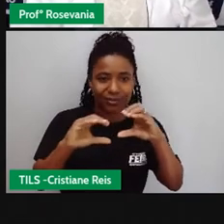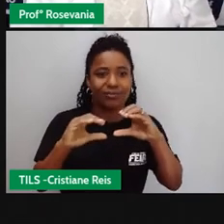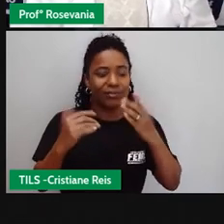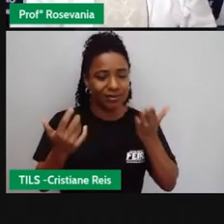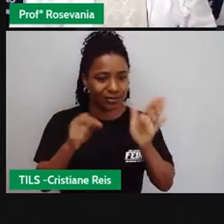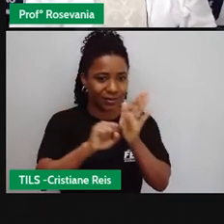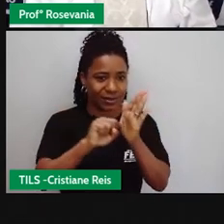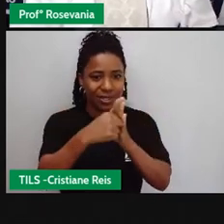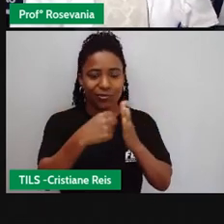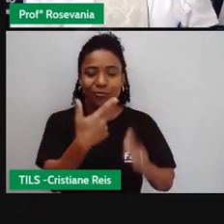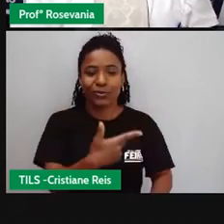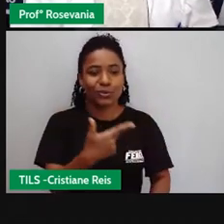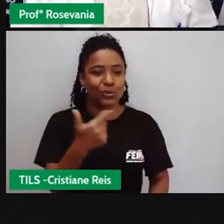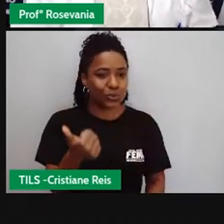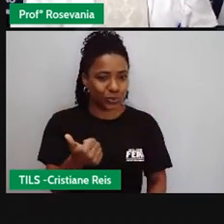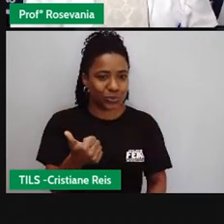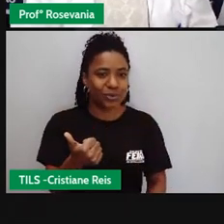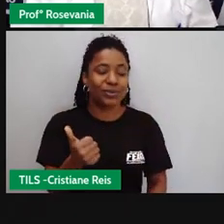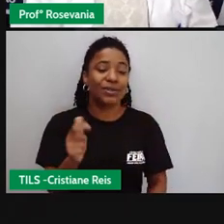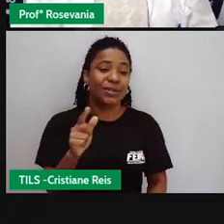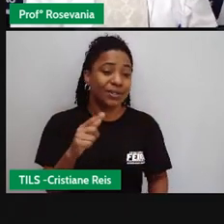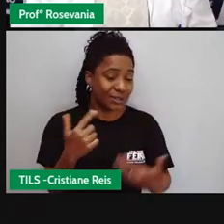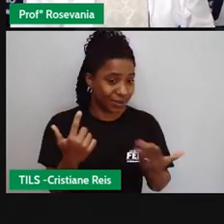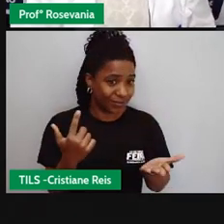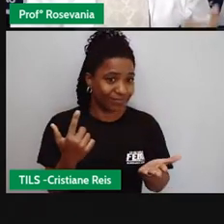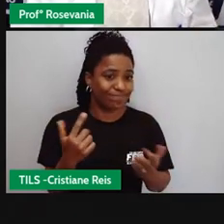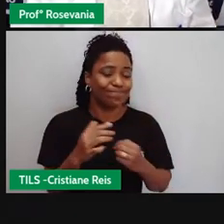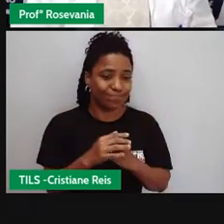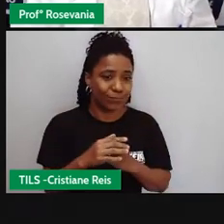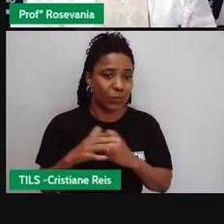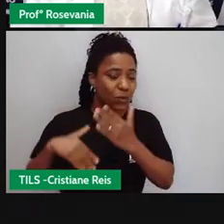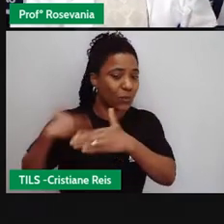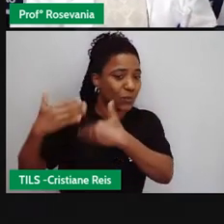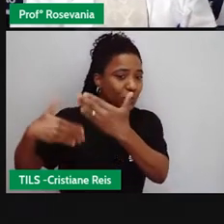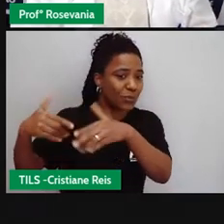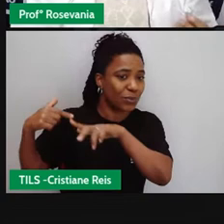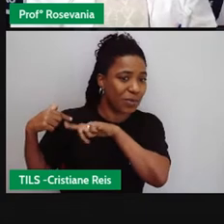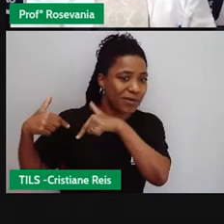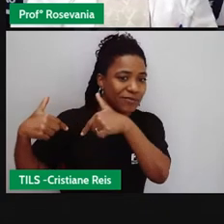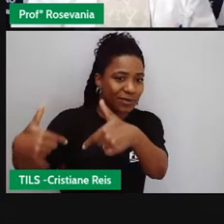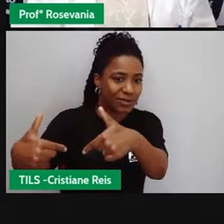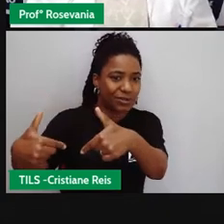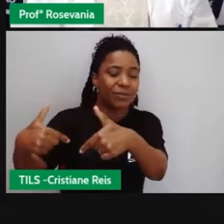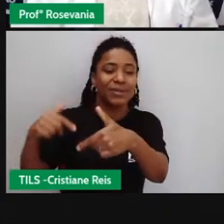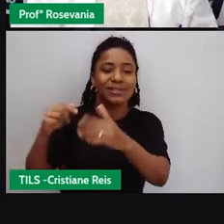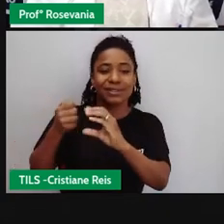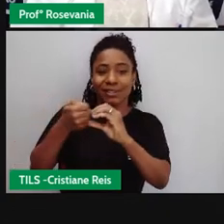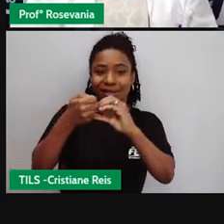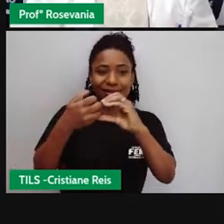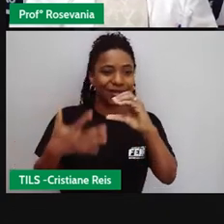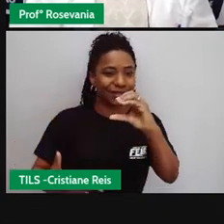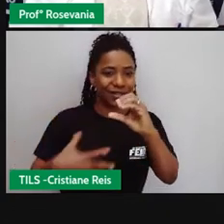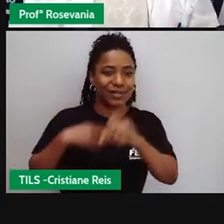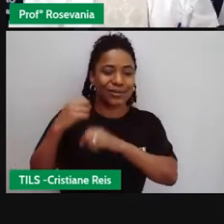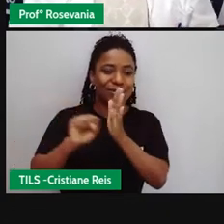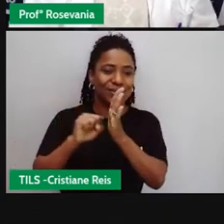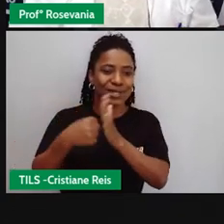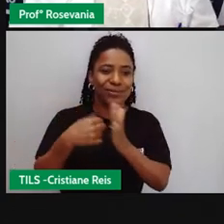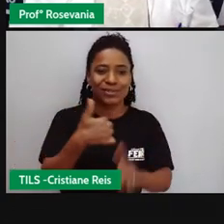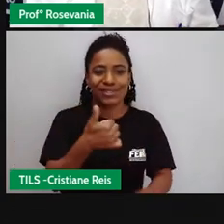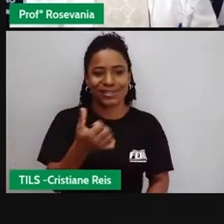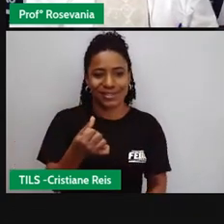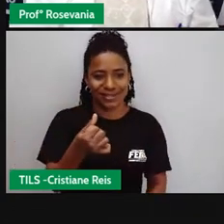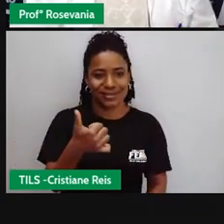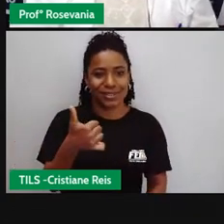hoje século 21 a gente está mantendo essas características lá do século 16 do século 17 do século 18 do